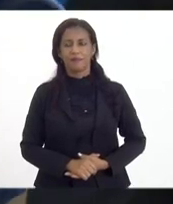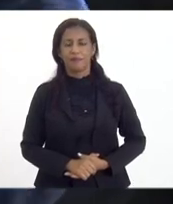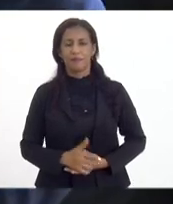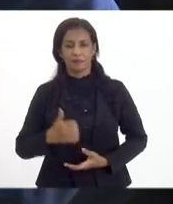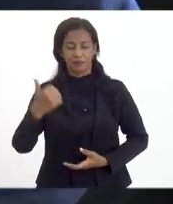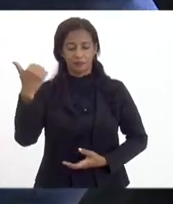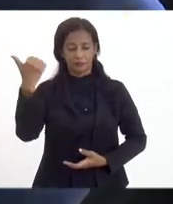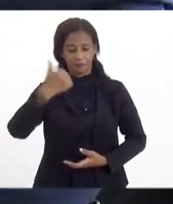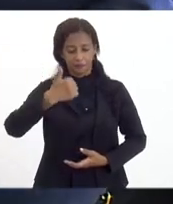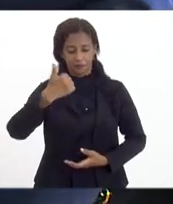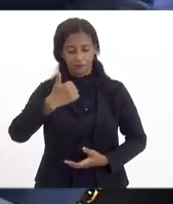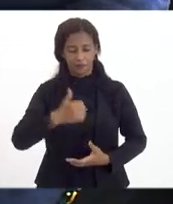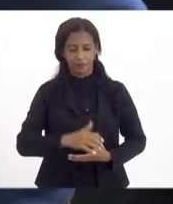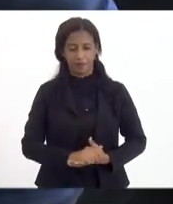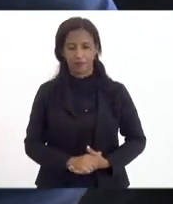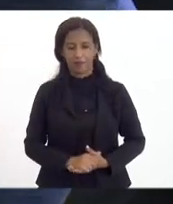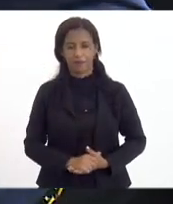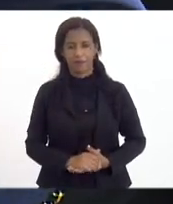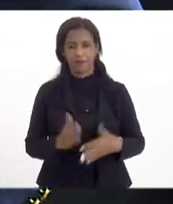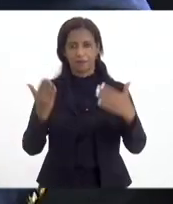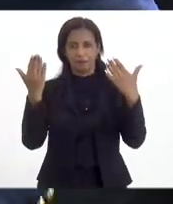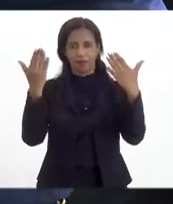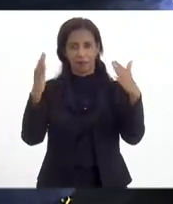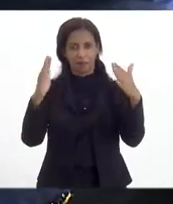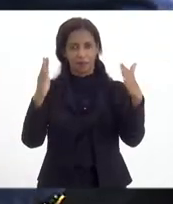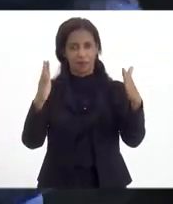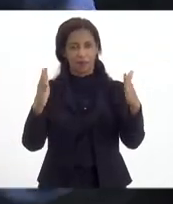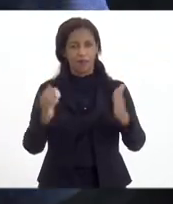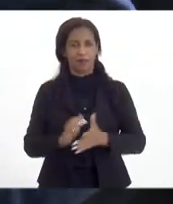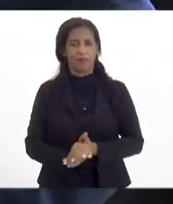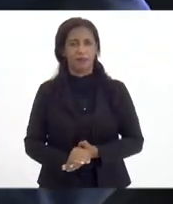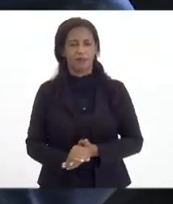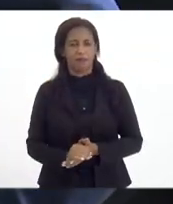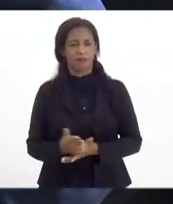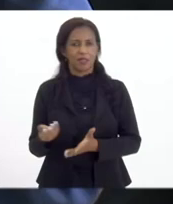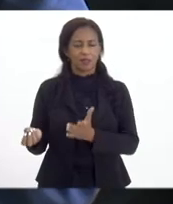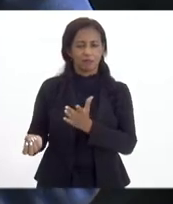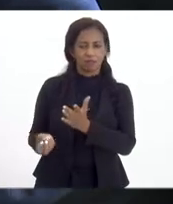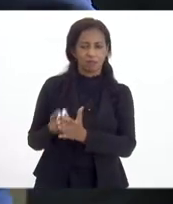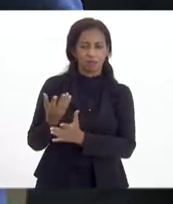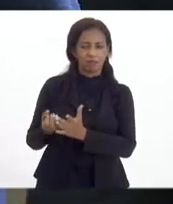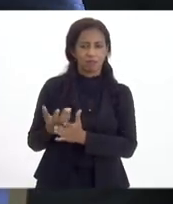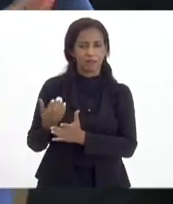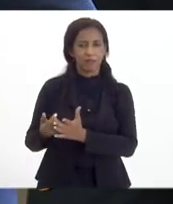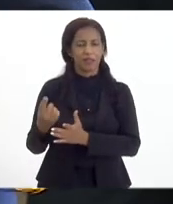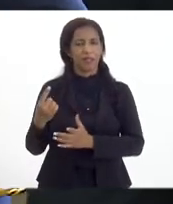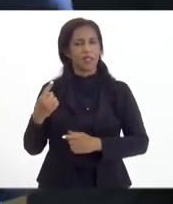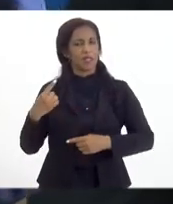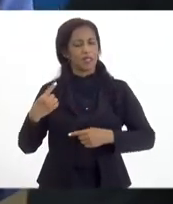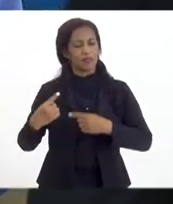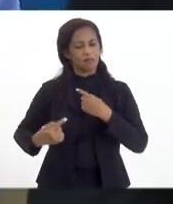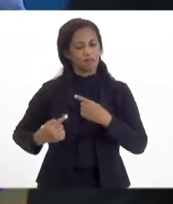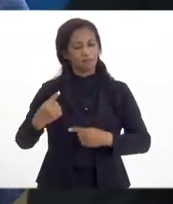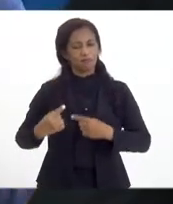Primeiramente, eu queria parabenizar essa iniciativa da promoção desse debate,